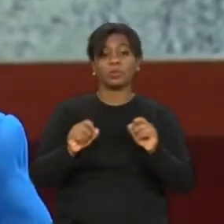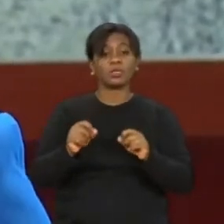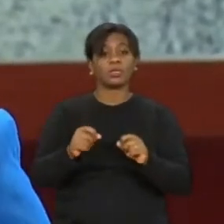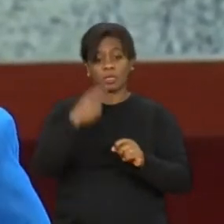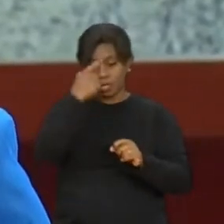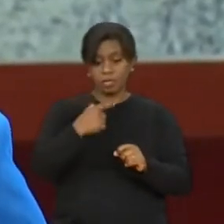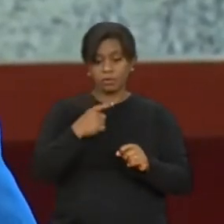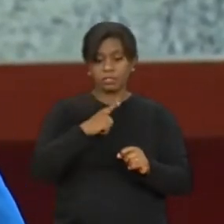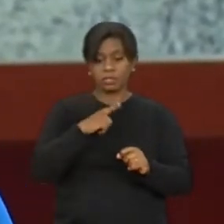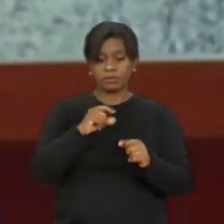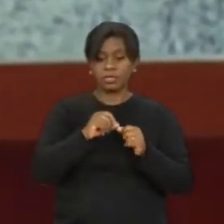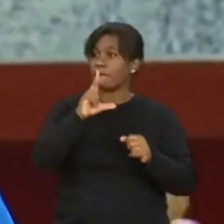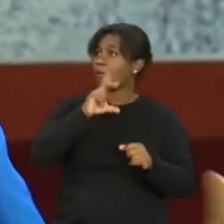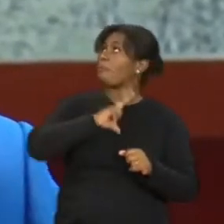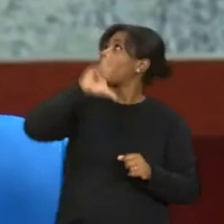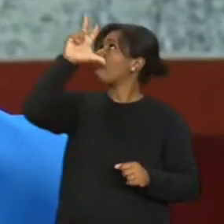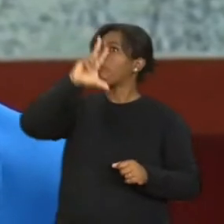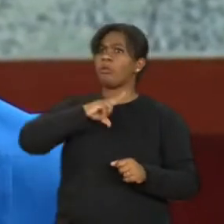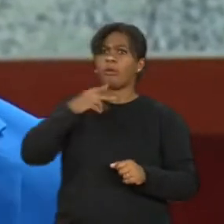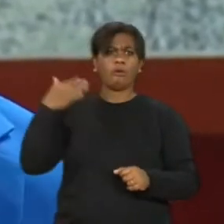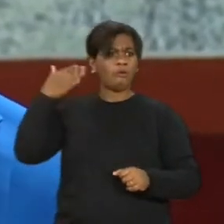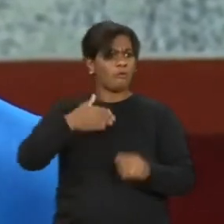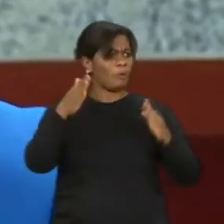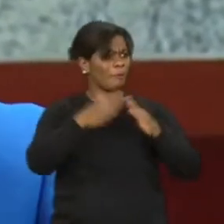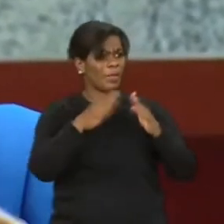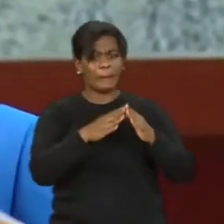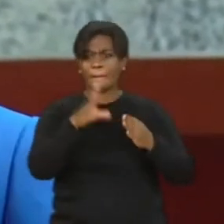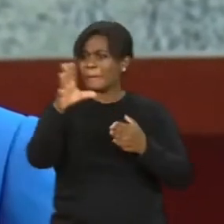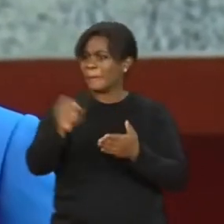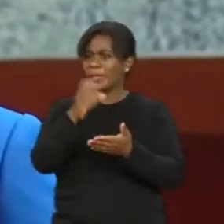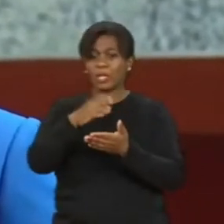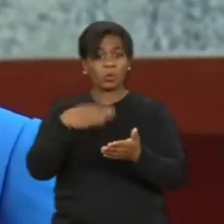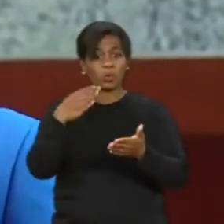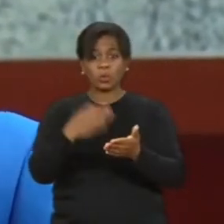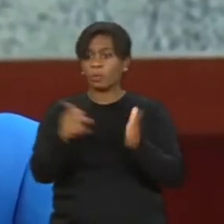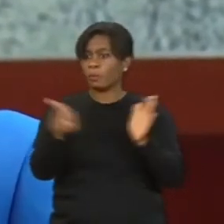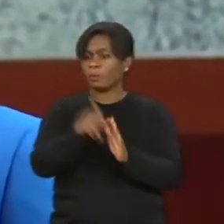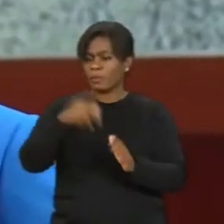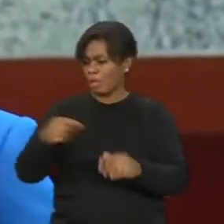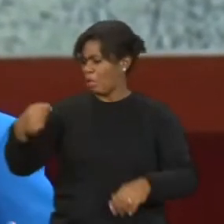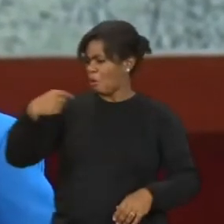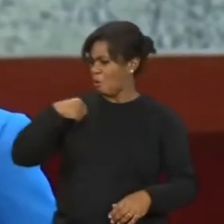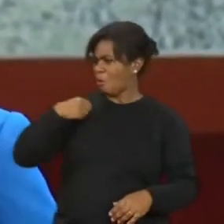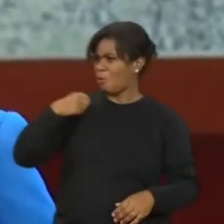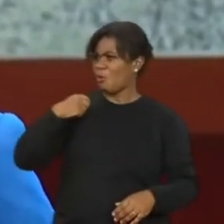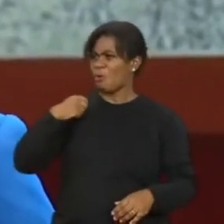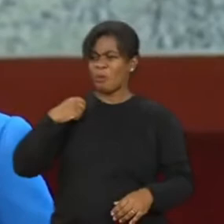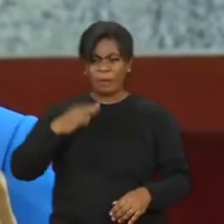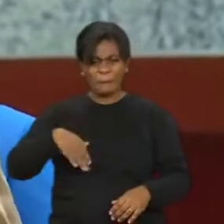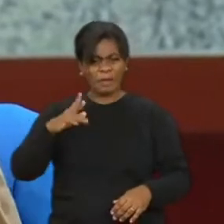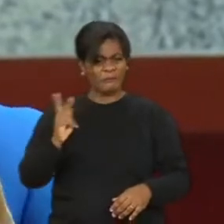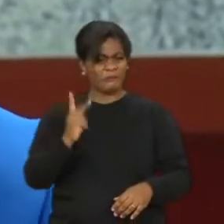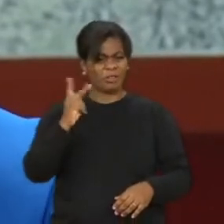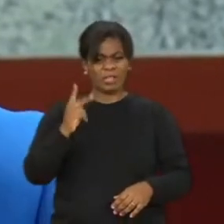era só eu e Deus. Fui para casa, peguei tudo o que era dela, tudo. Peguei vestes, as que eram de mais valor,